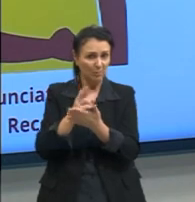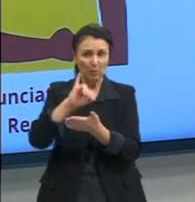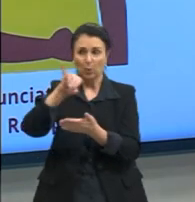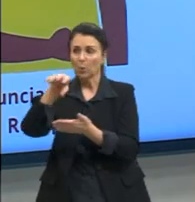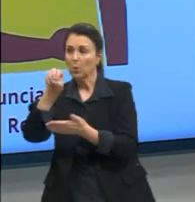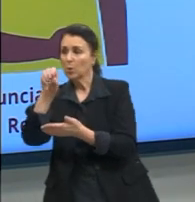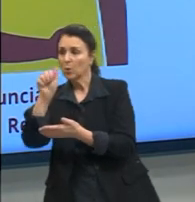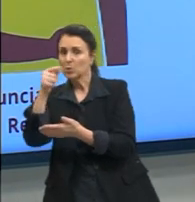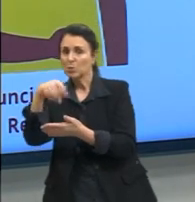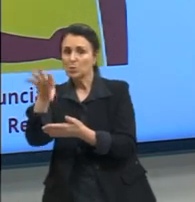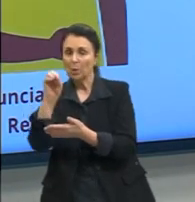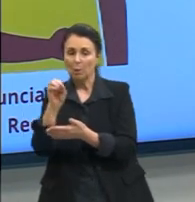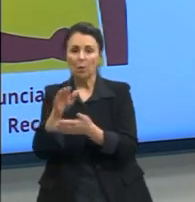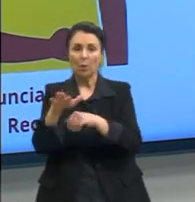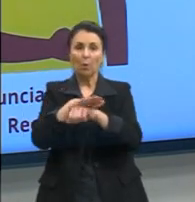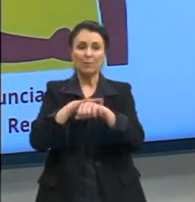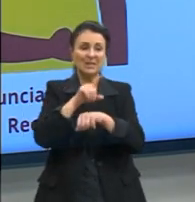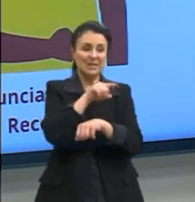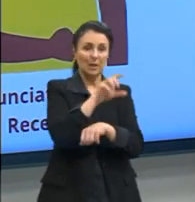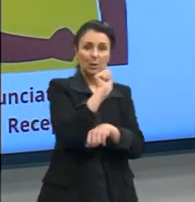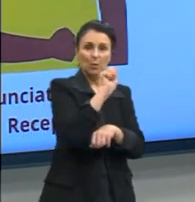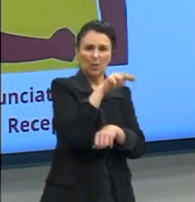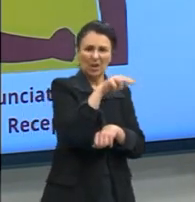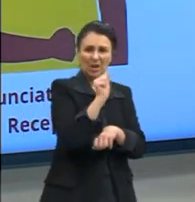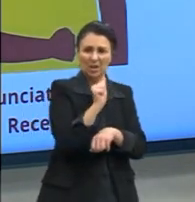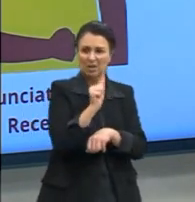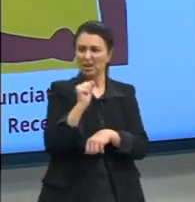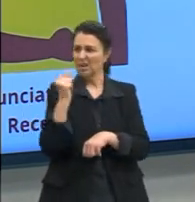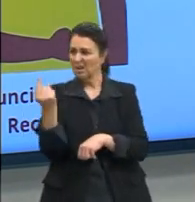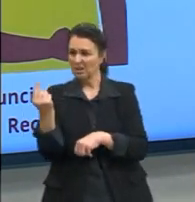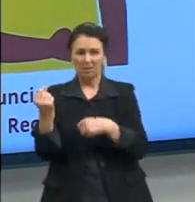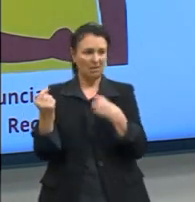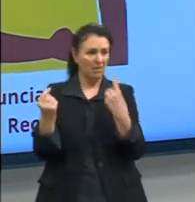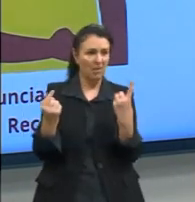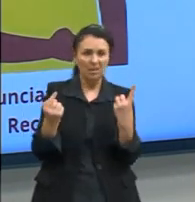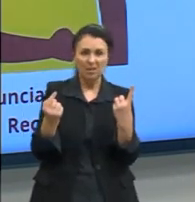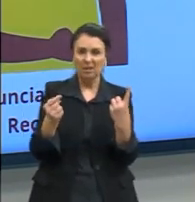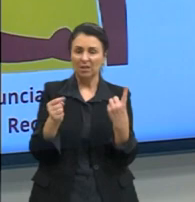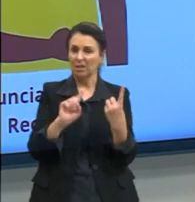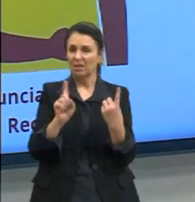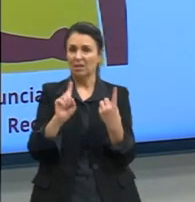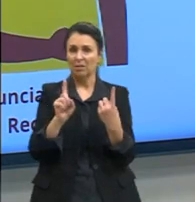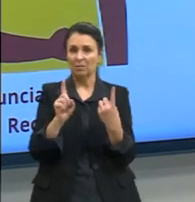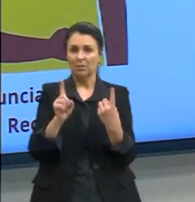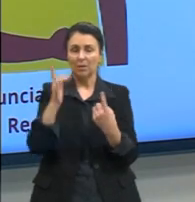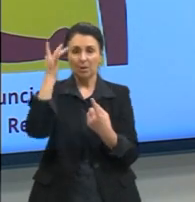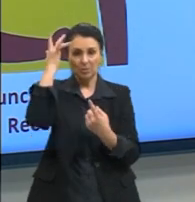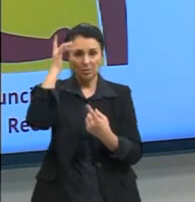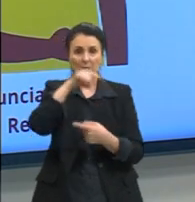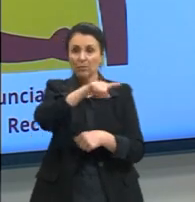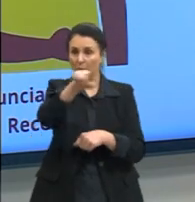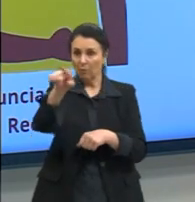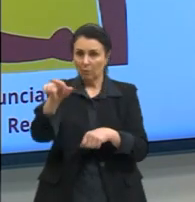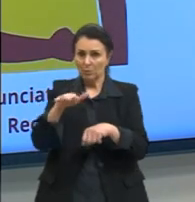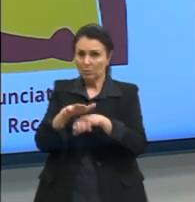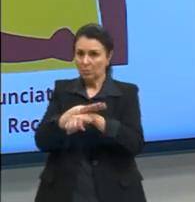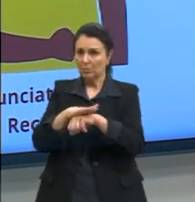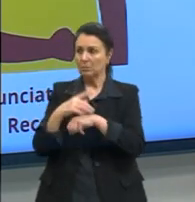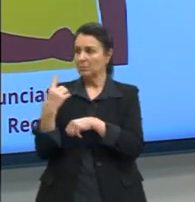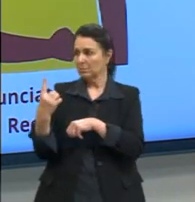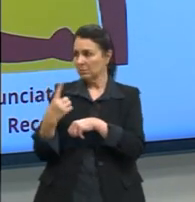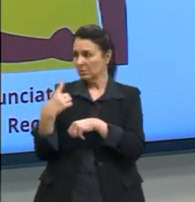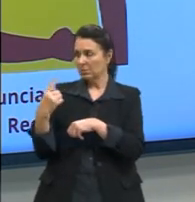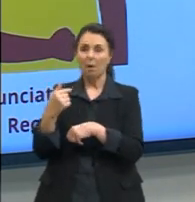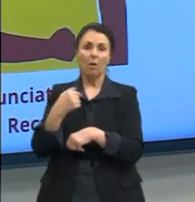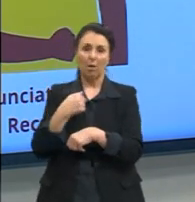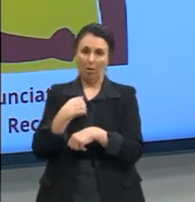falando com Ana? É um e outro? Não. Eu não sei se vocês conversam sozinhos. Eu,